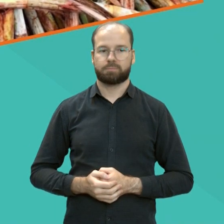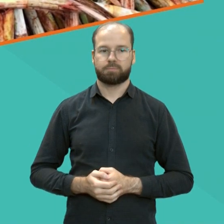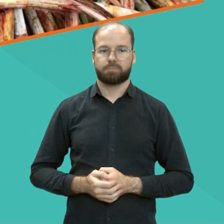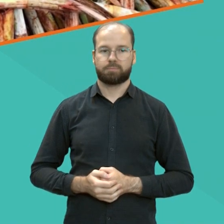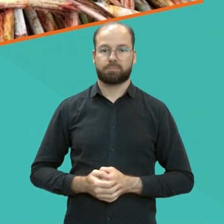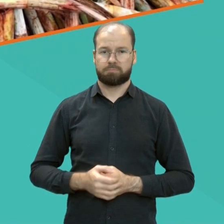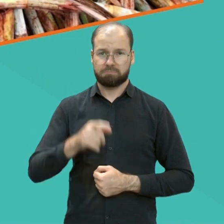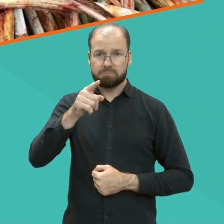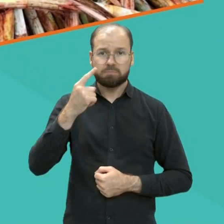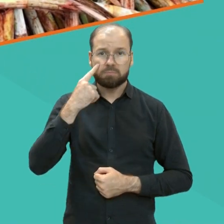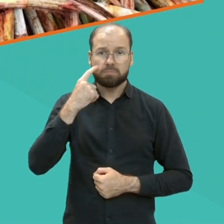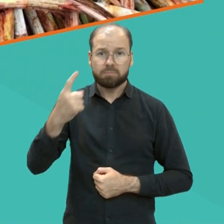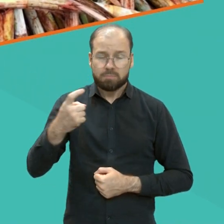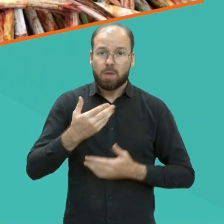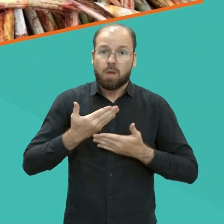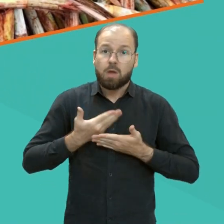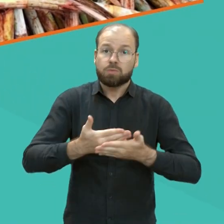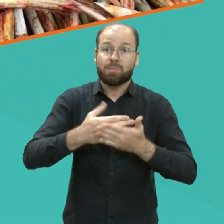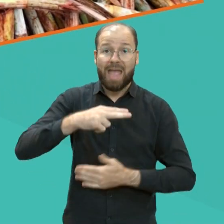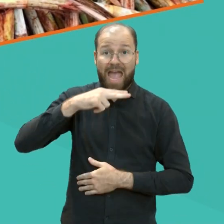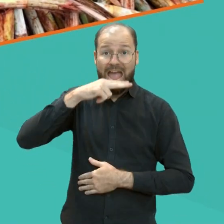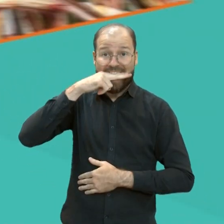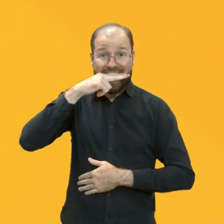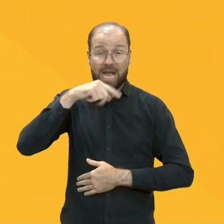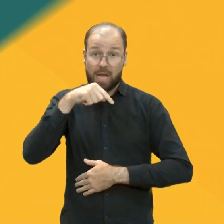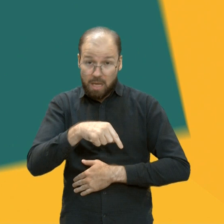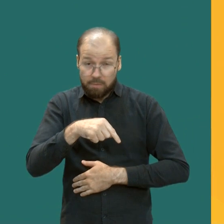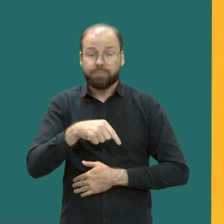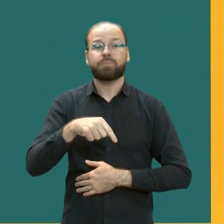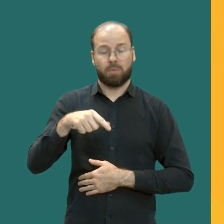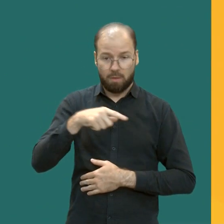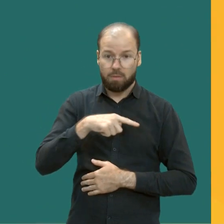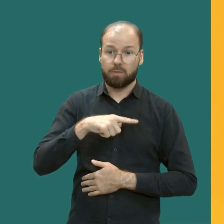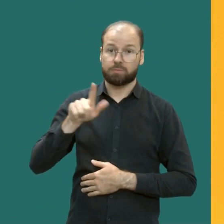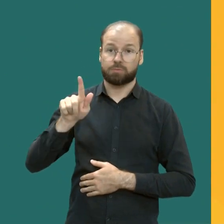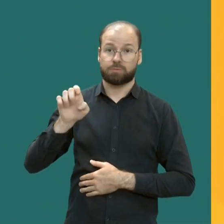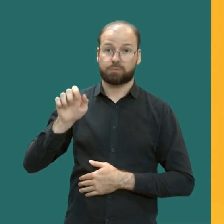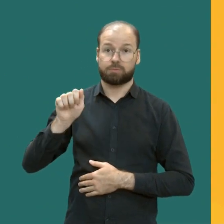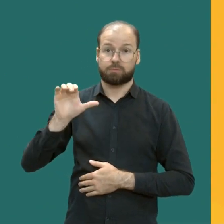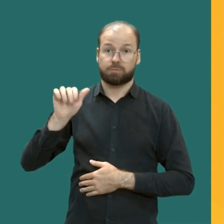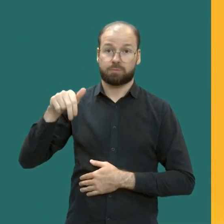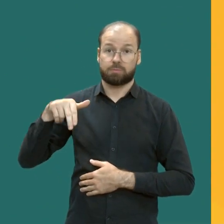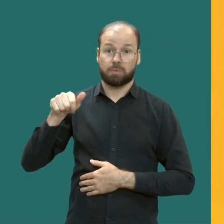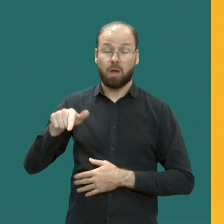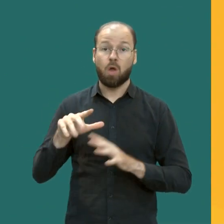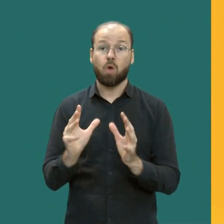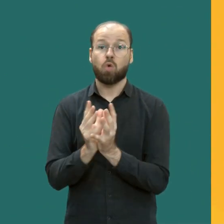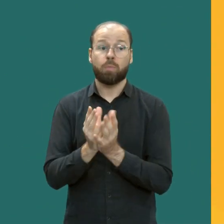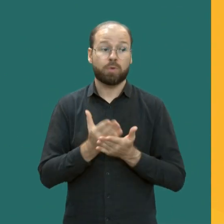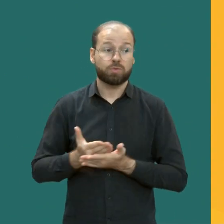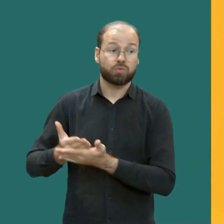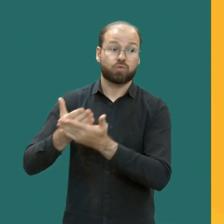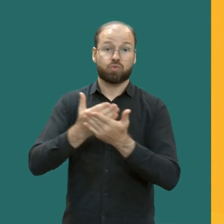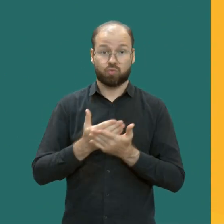Você tem interesse no estudo da cana-de-açúcar? Conheça o G.A. Cana, Grupo de Estudos Agronômicos